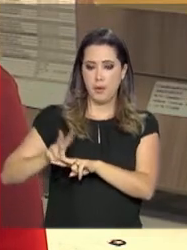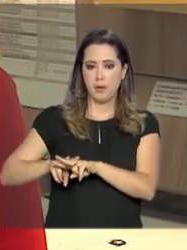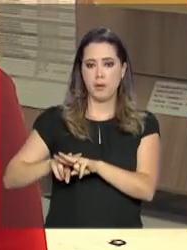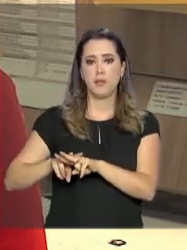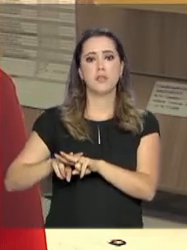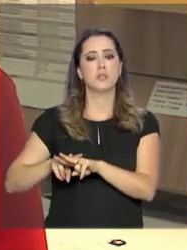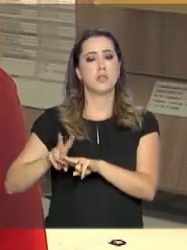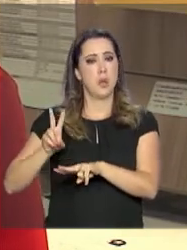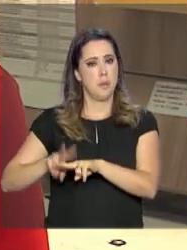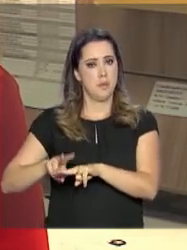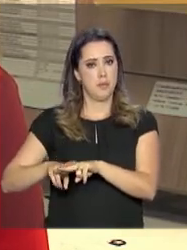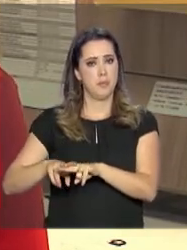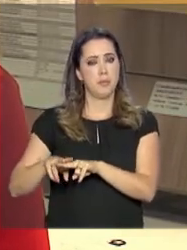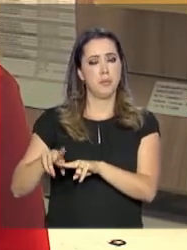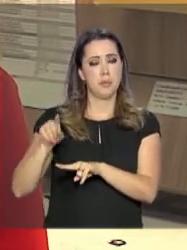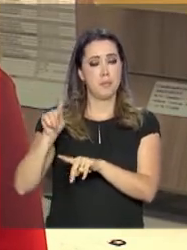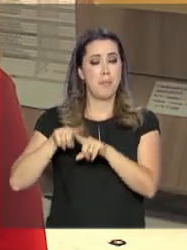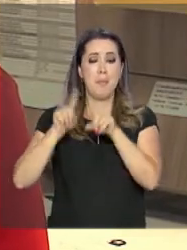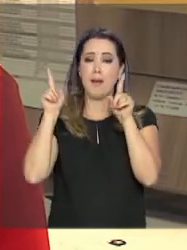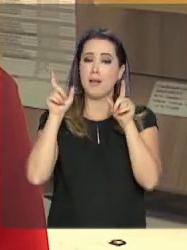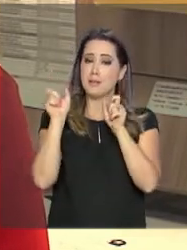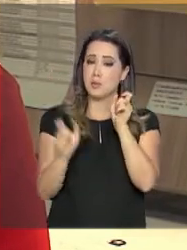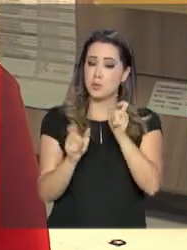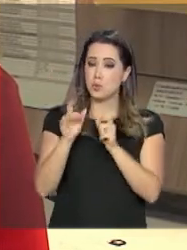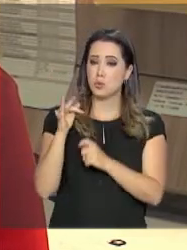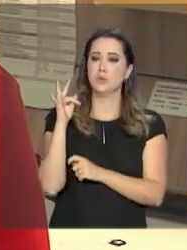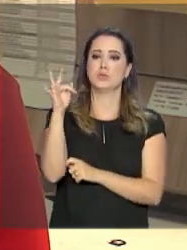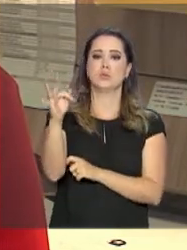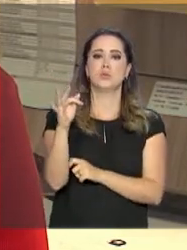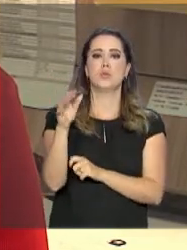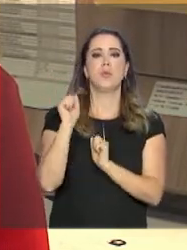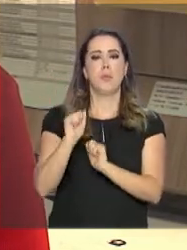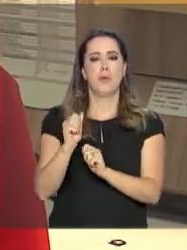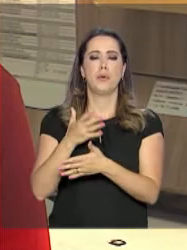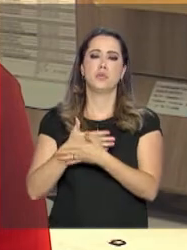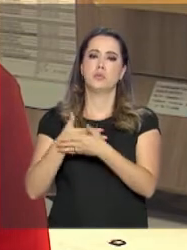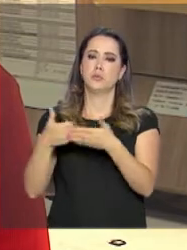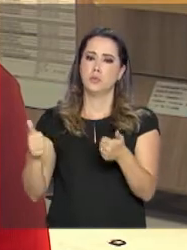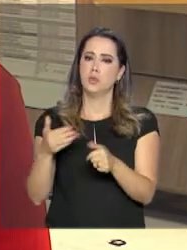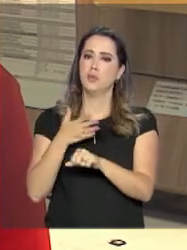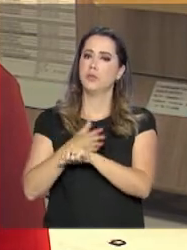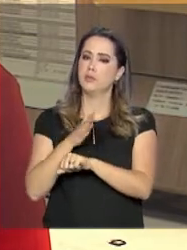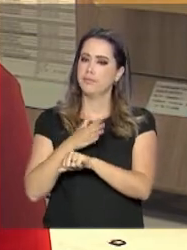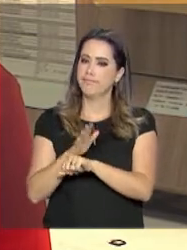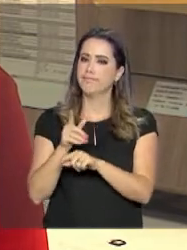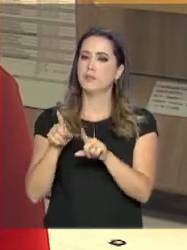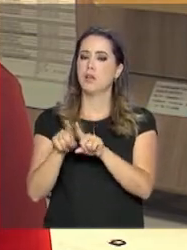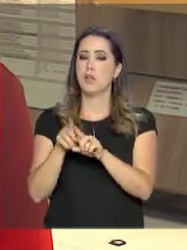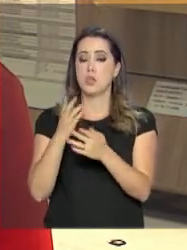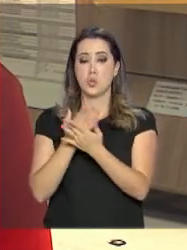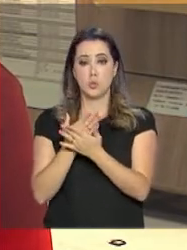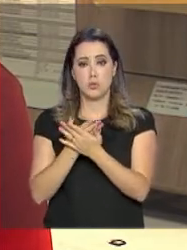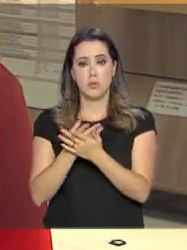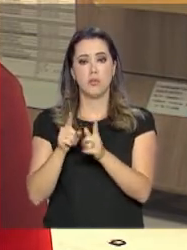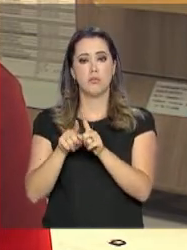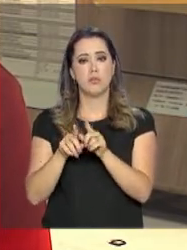sociedade, pelos seus crimes, mas que elas vão ter a oportunidade de se qualificar, de estudar e de trilhar um caminho diferente.